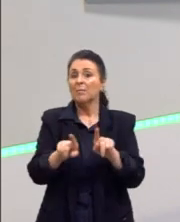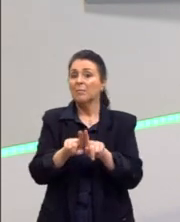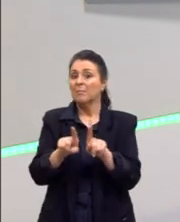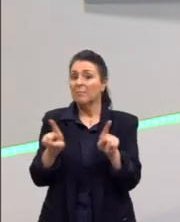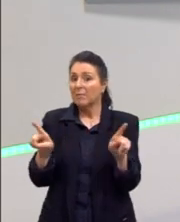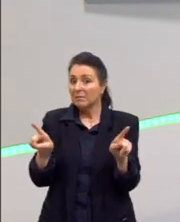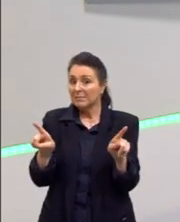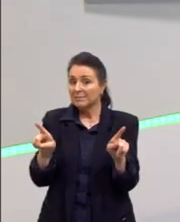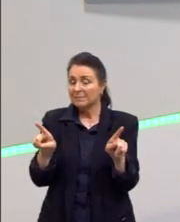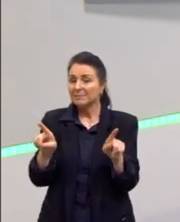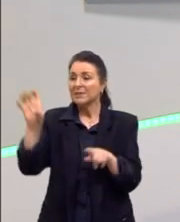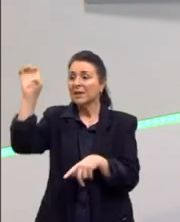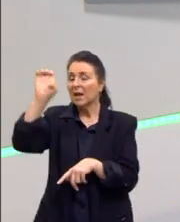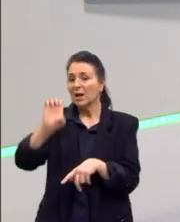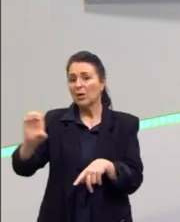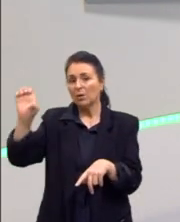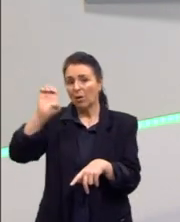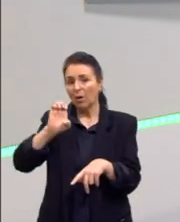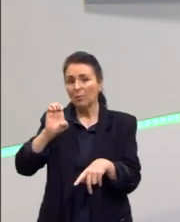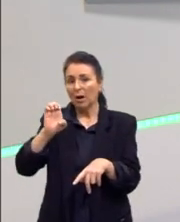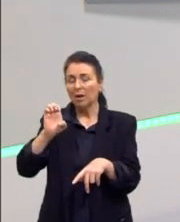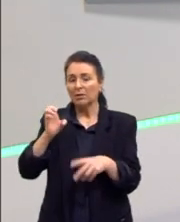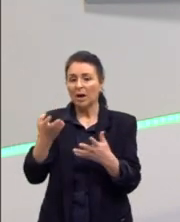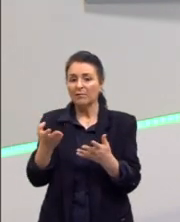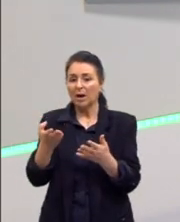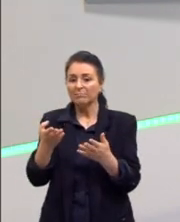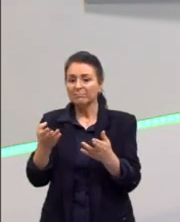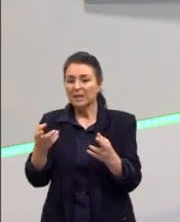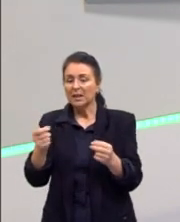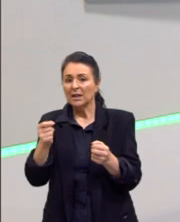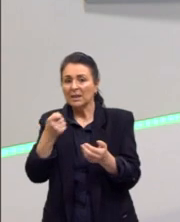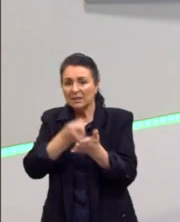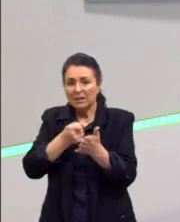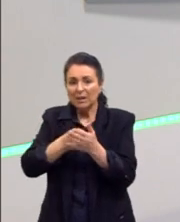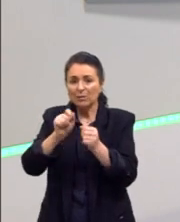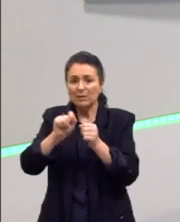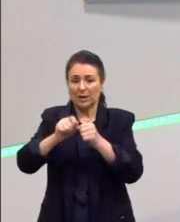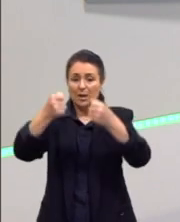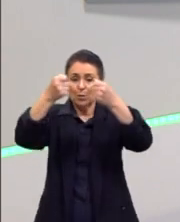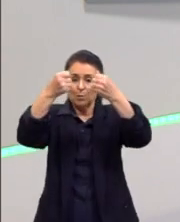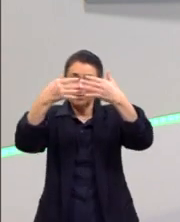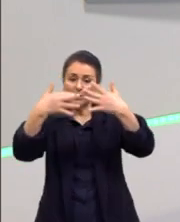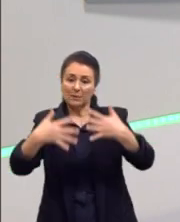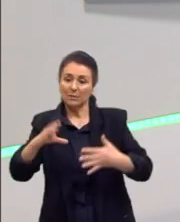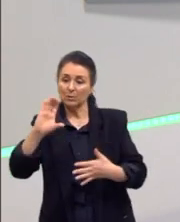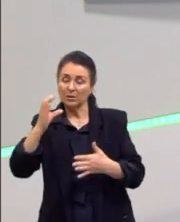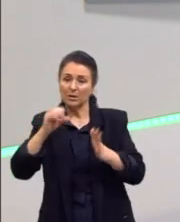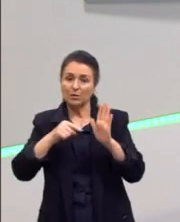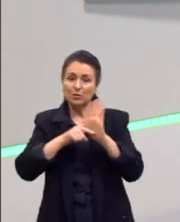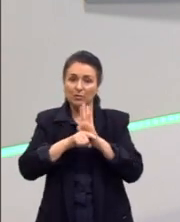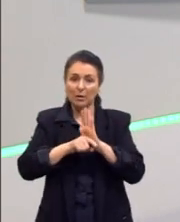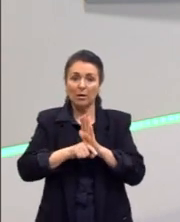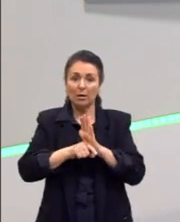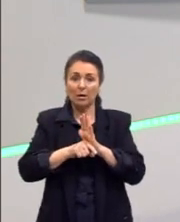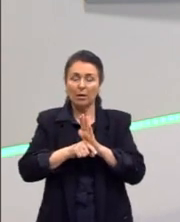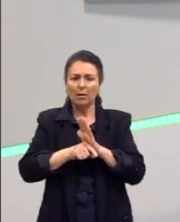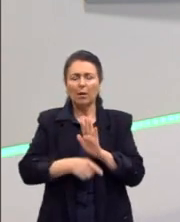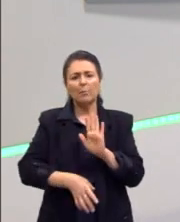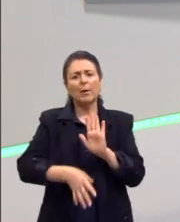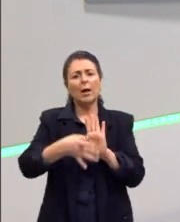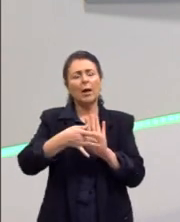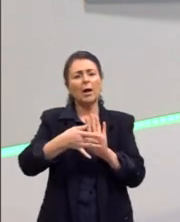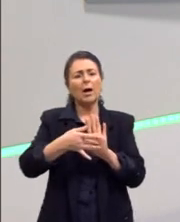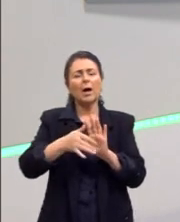Mas a Europa, então, estava engajada em tentar construir explicações científicas para justificar a sua